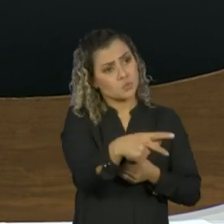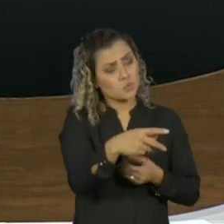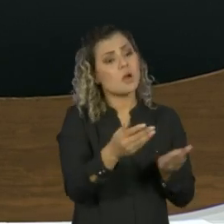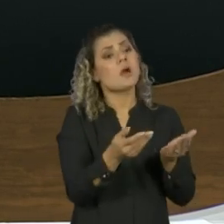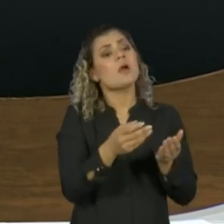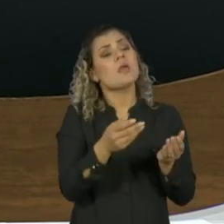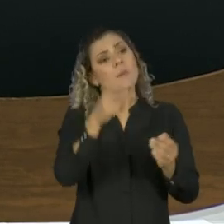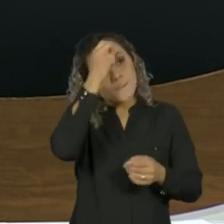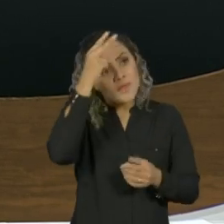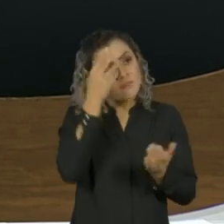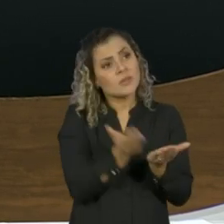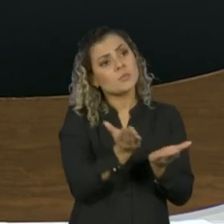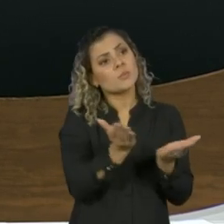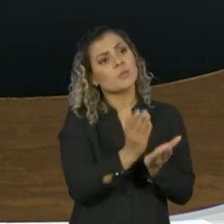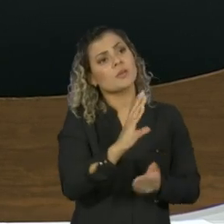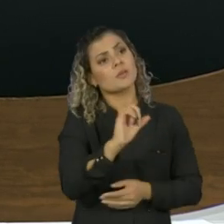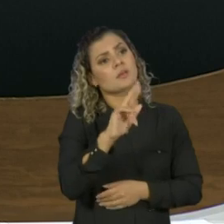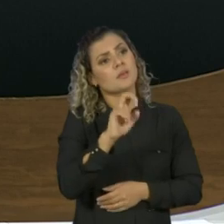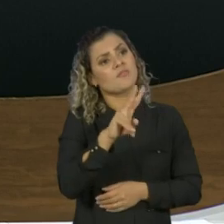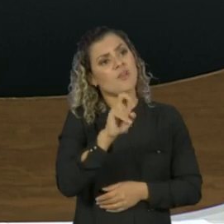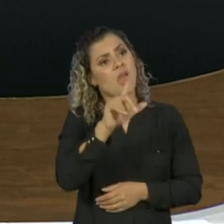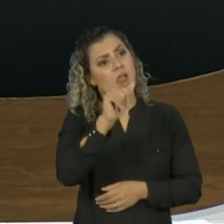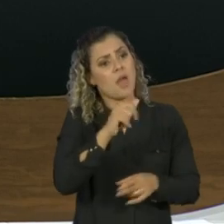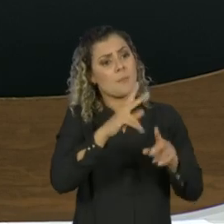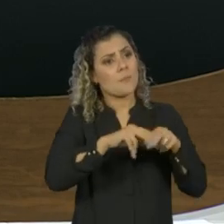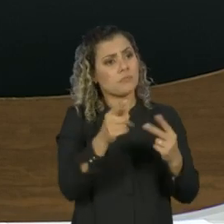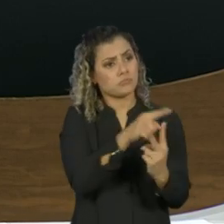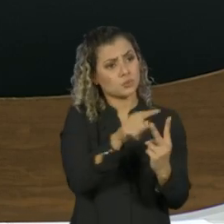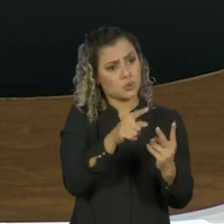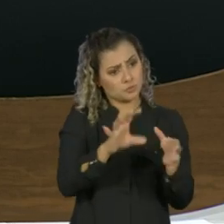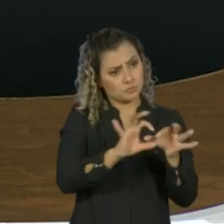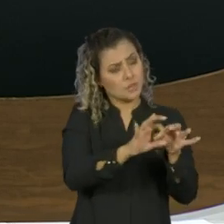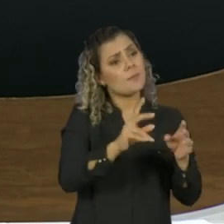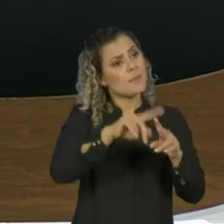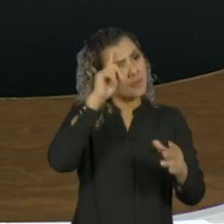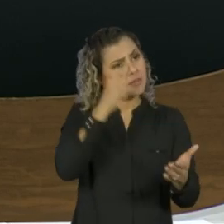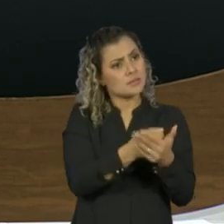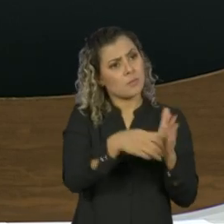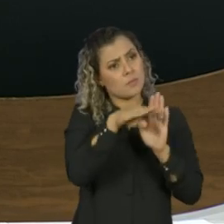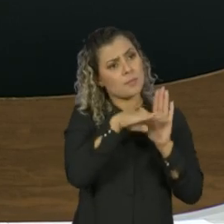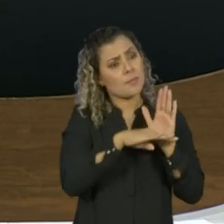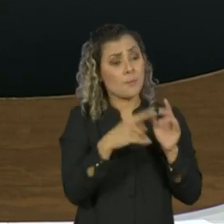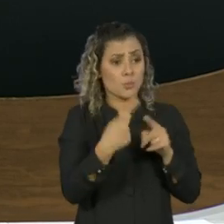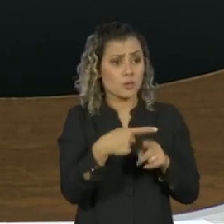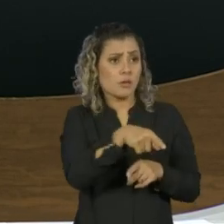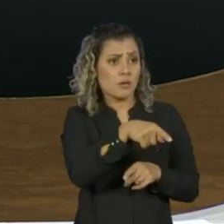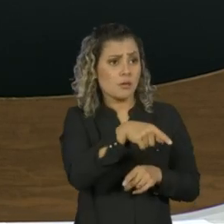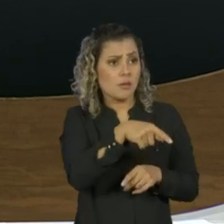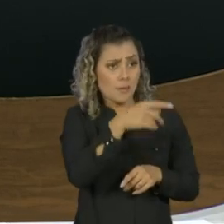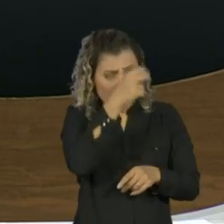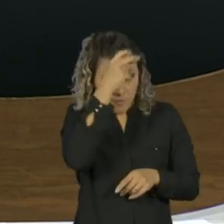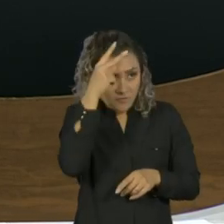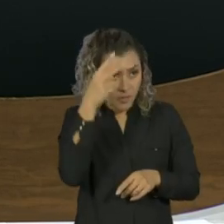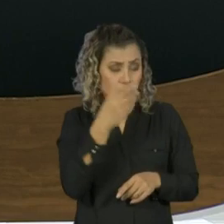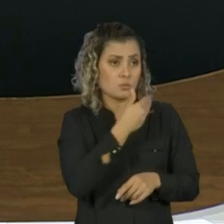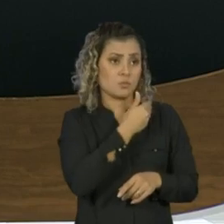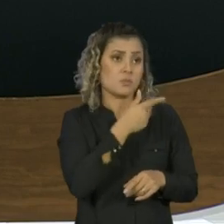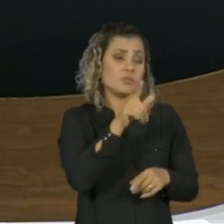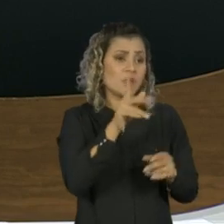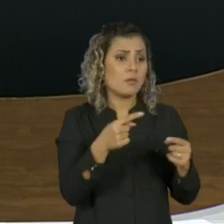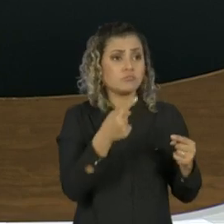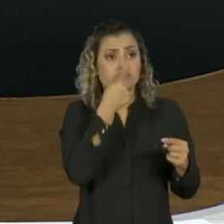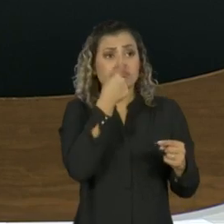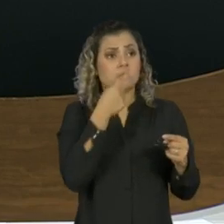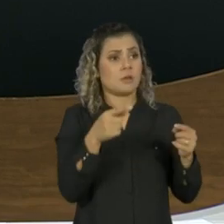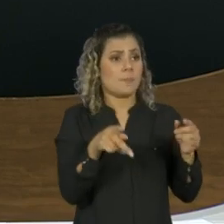senhor e o prefeito Marcelo Crivella na determinação dessas medidas? Eu pergunto porque ele está muito próximo ao presidente da República,